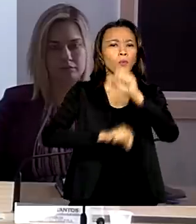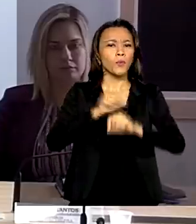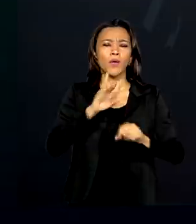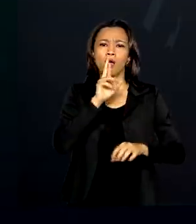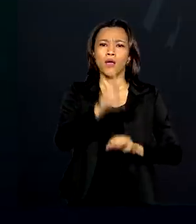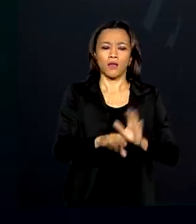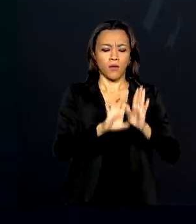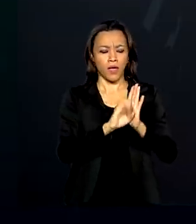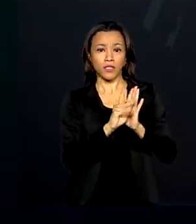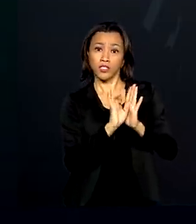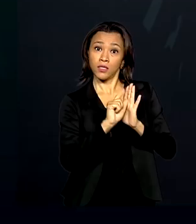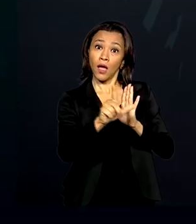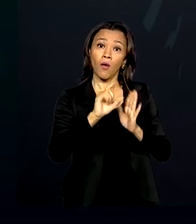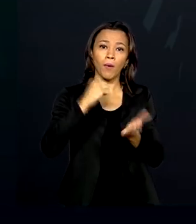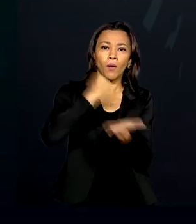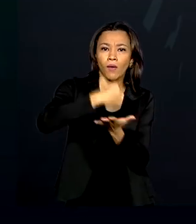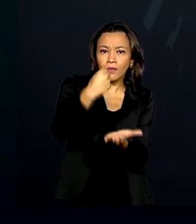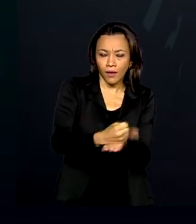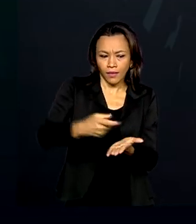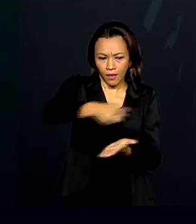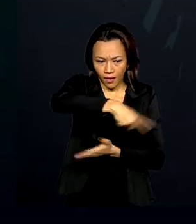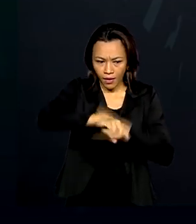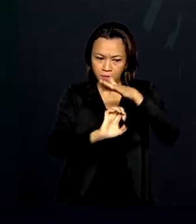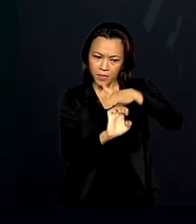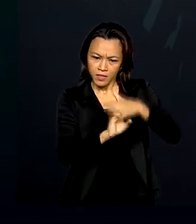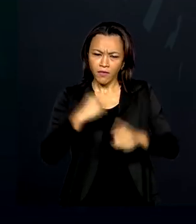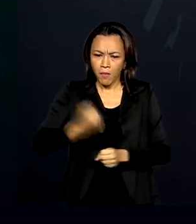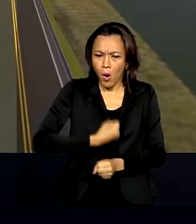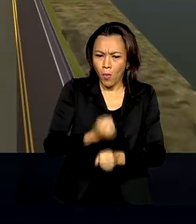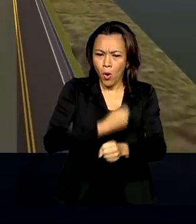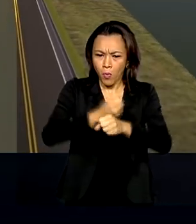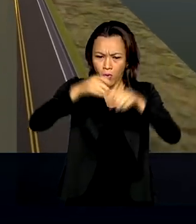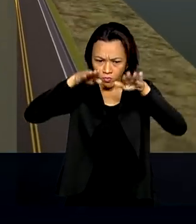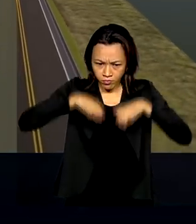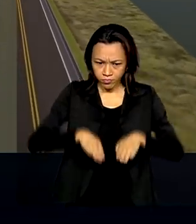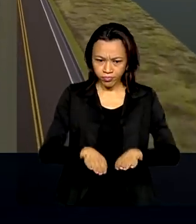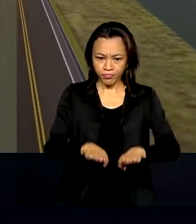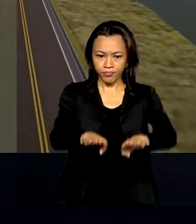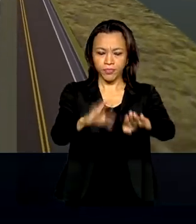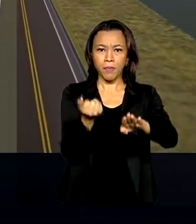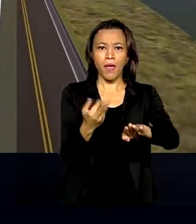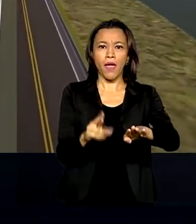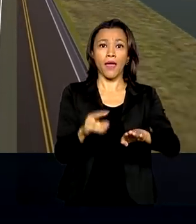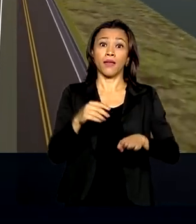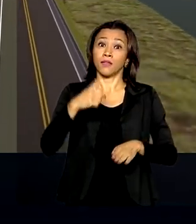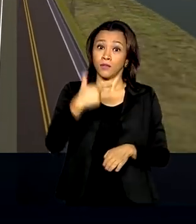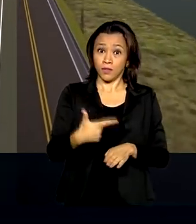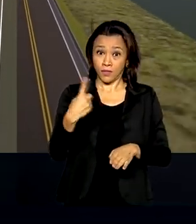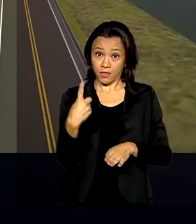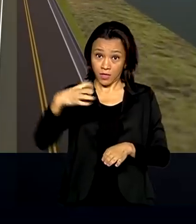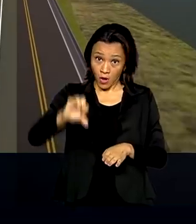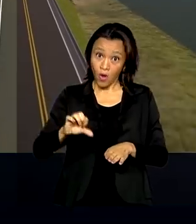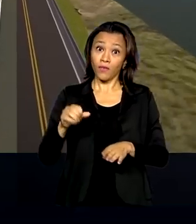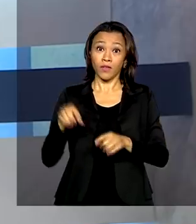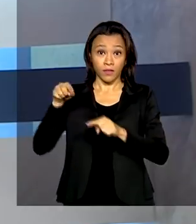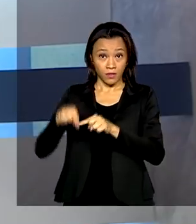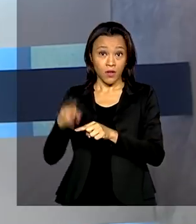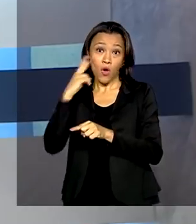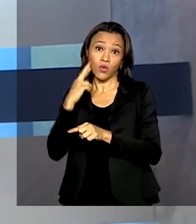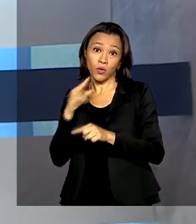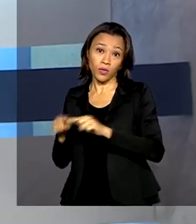a contratação da empresa que vai pavimentar a BR-319, que liga os estados do Amazonas e Rondônia.